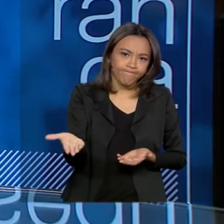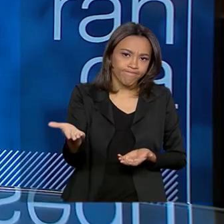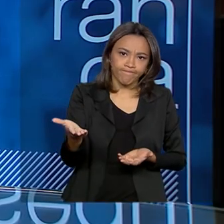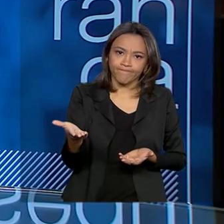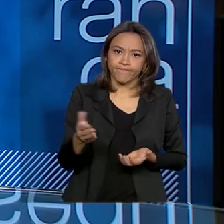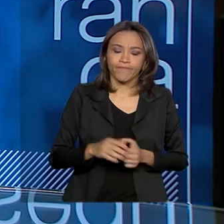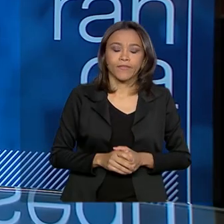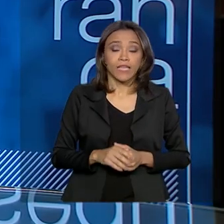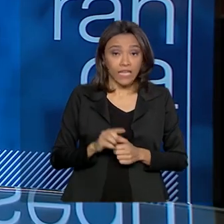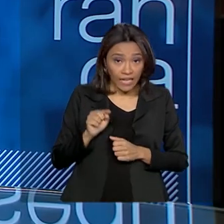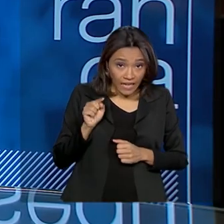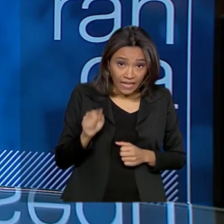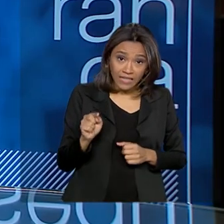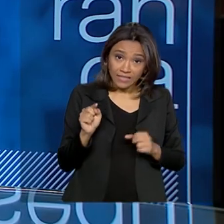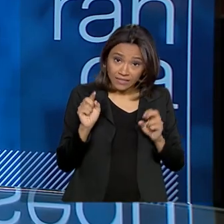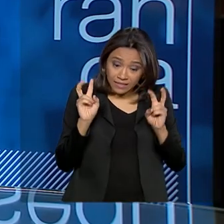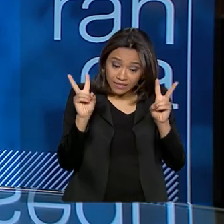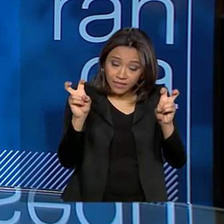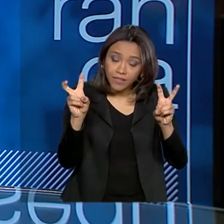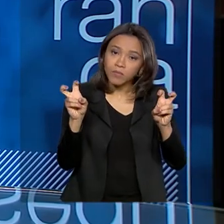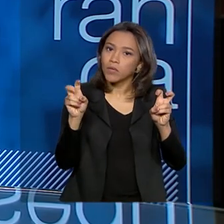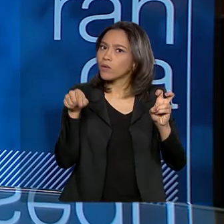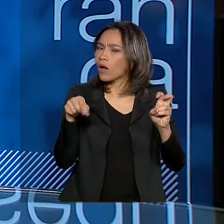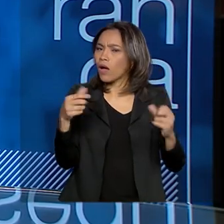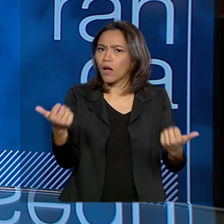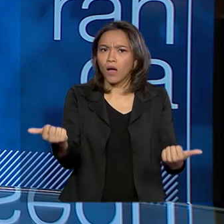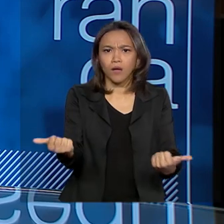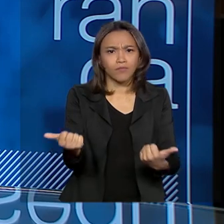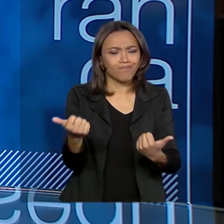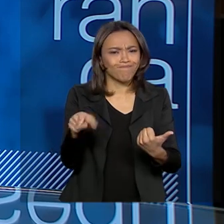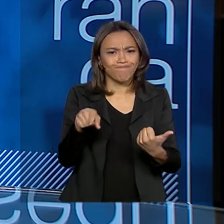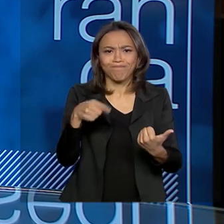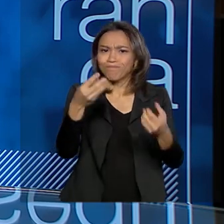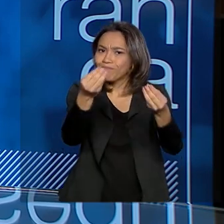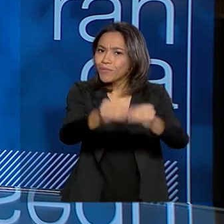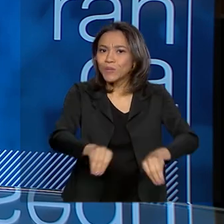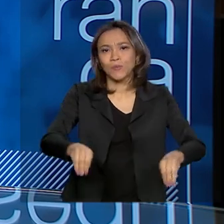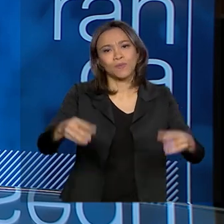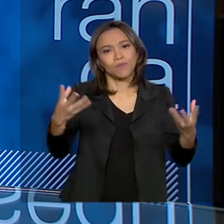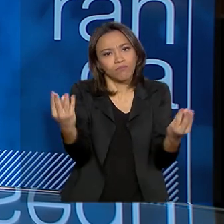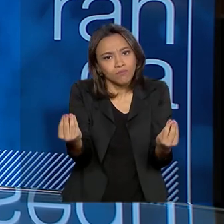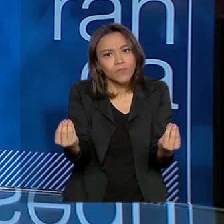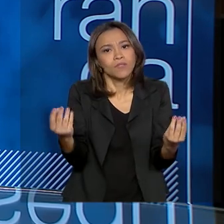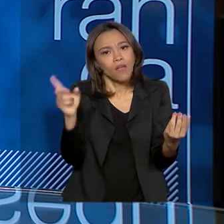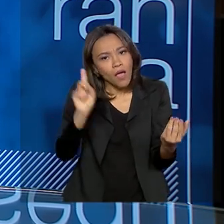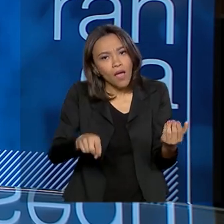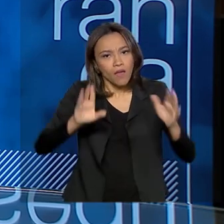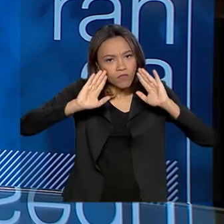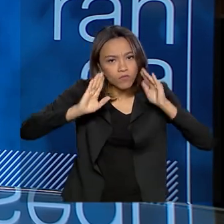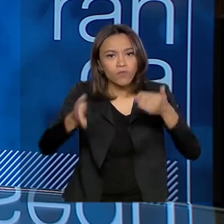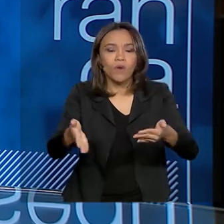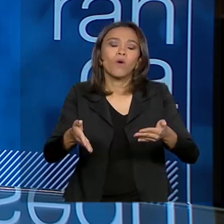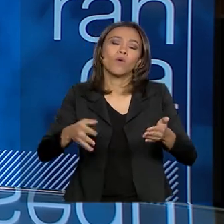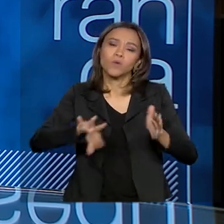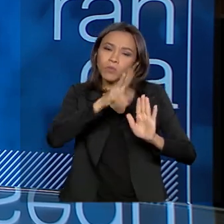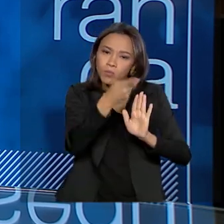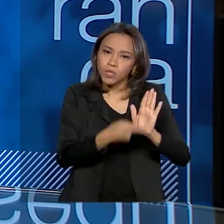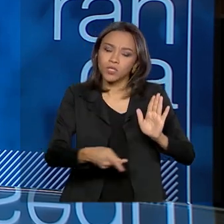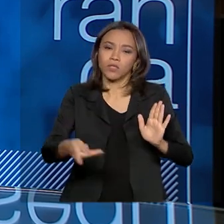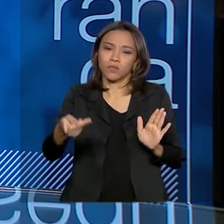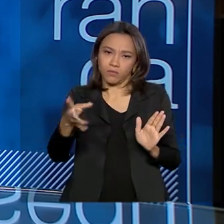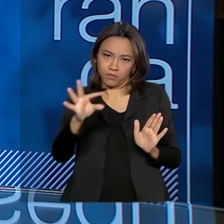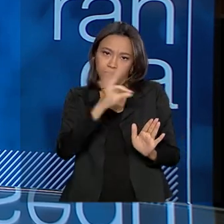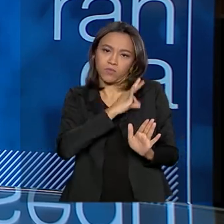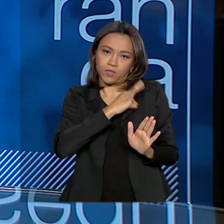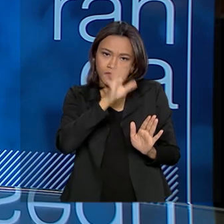Esse tema é um tema que contribui muito para os acidentes. Então, ele é alvo da operação rodovida e todas as